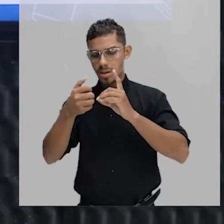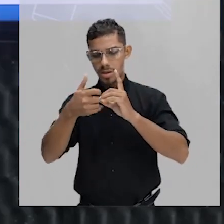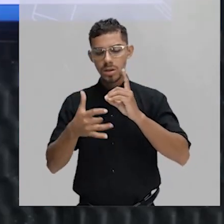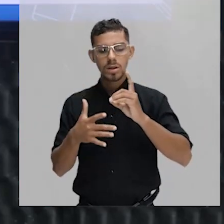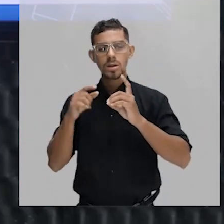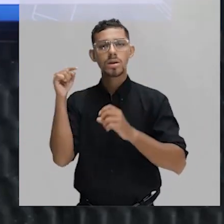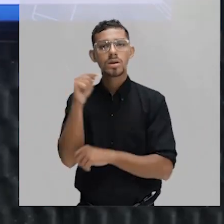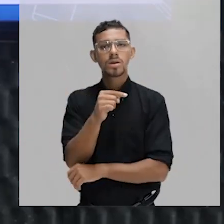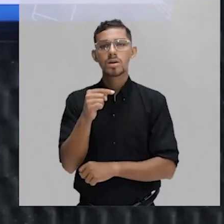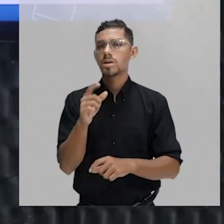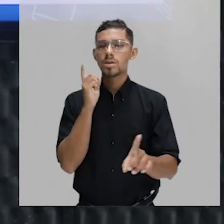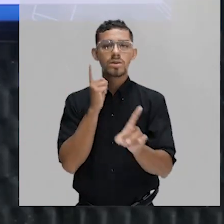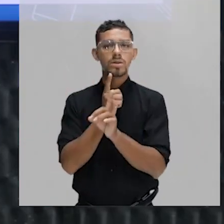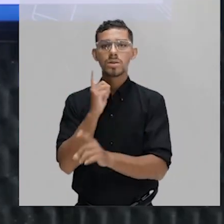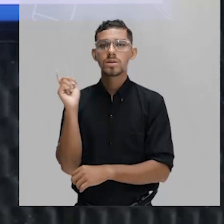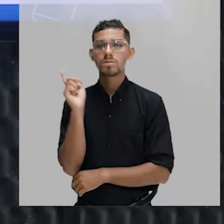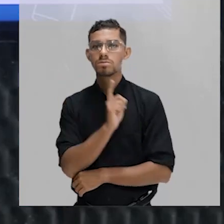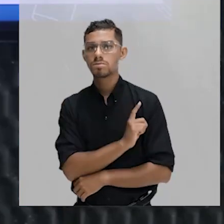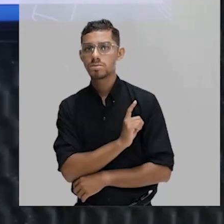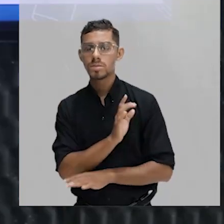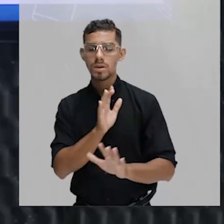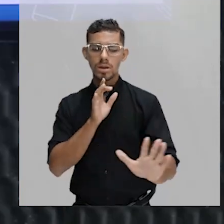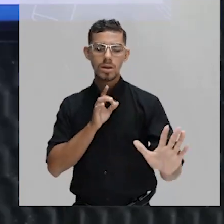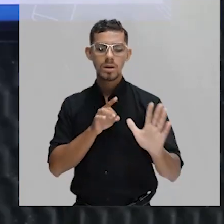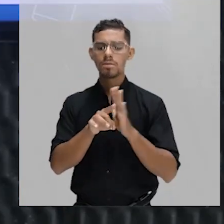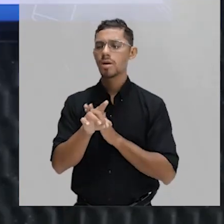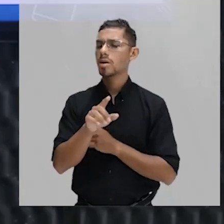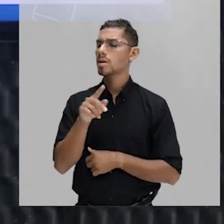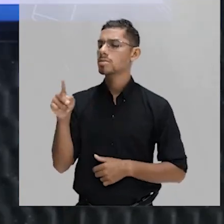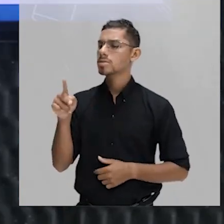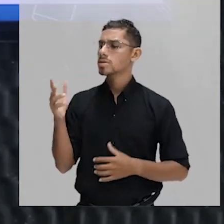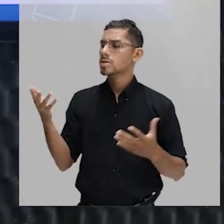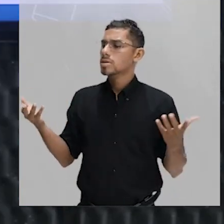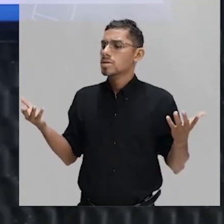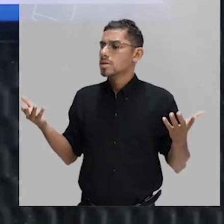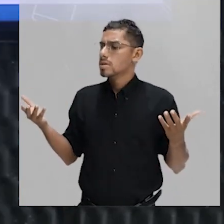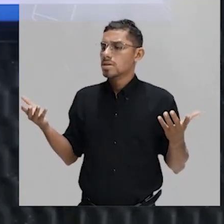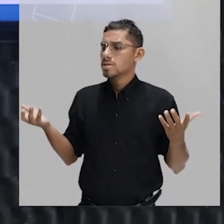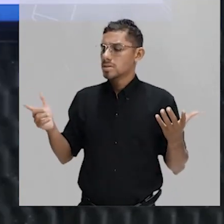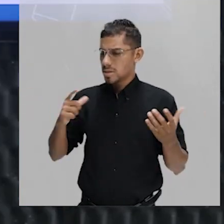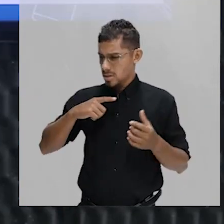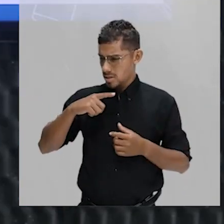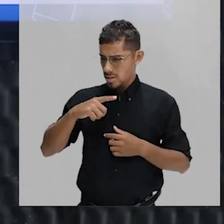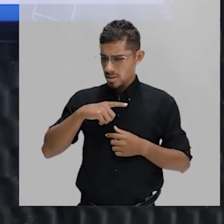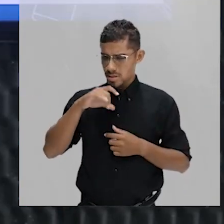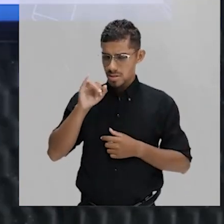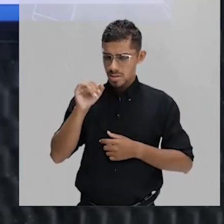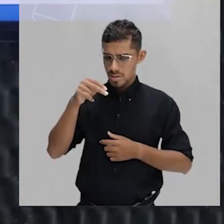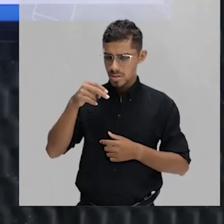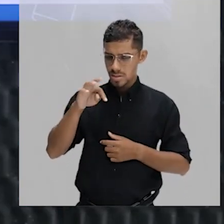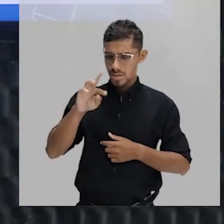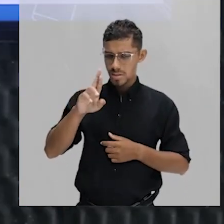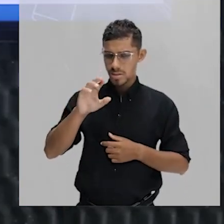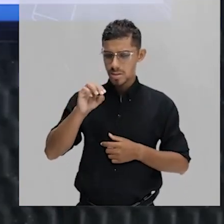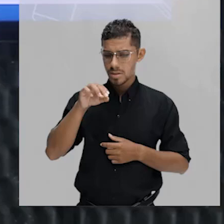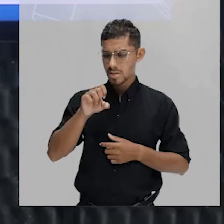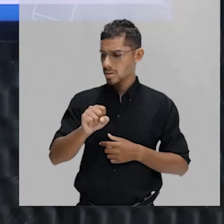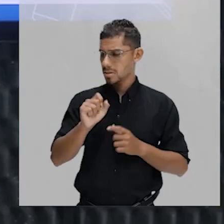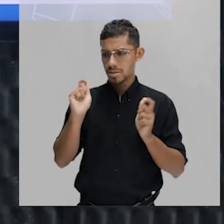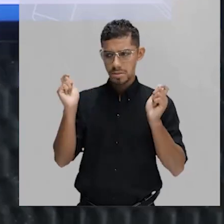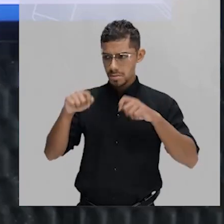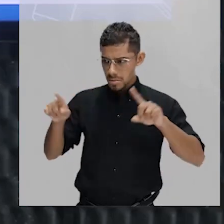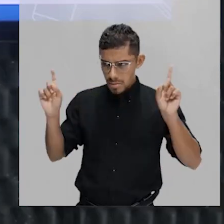nos genes bacterianos. Você pode até perguntar, mas professor, será que os íntrons não servem para nada? Ora,